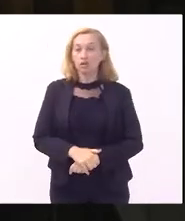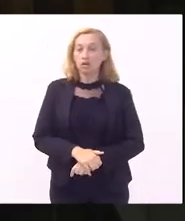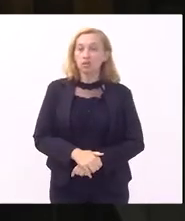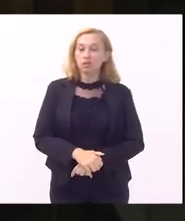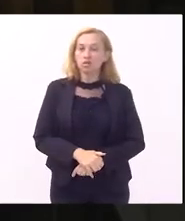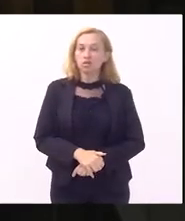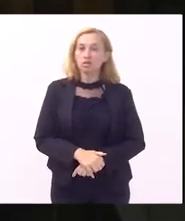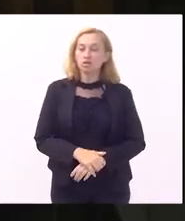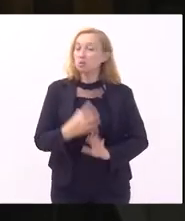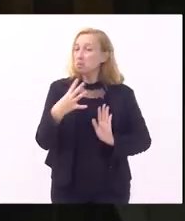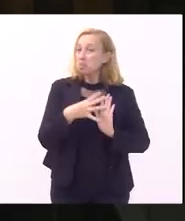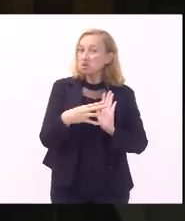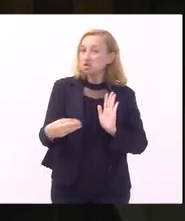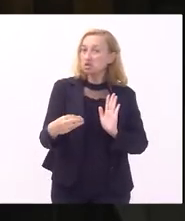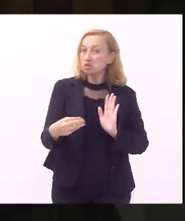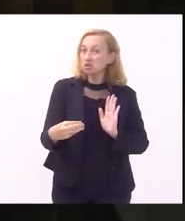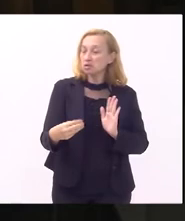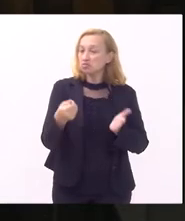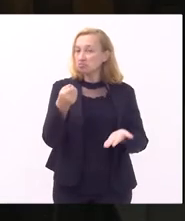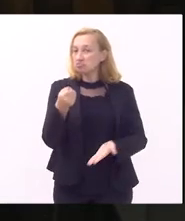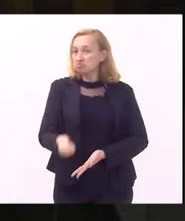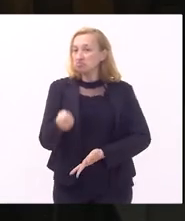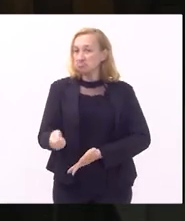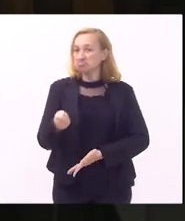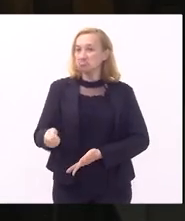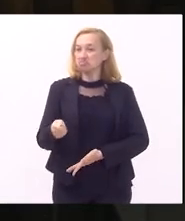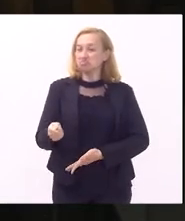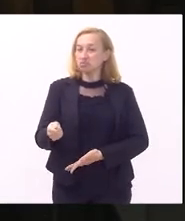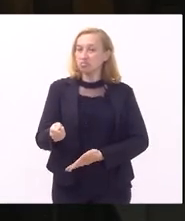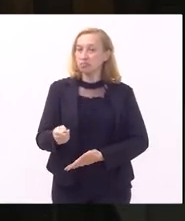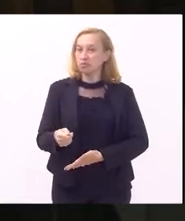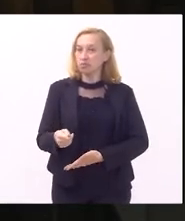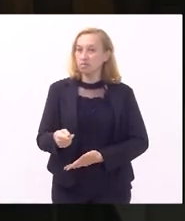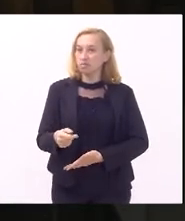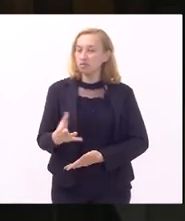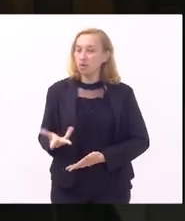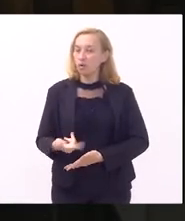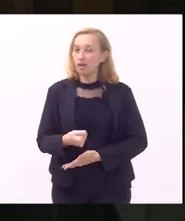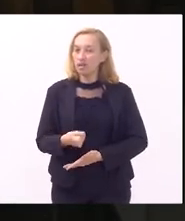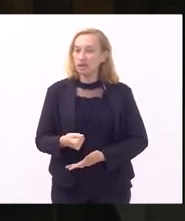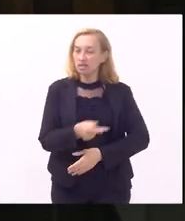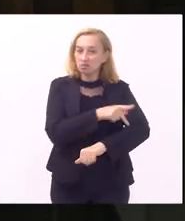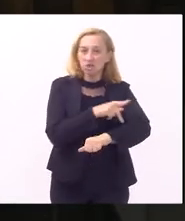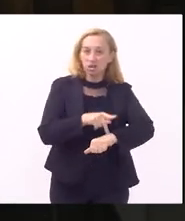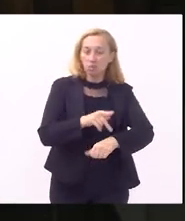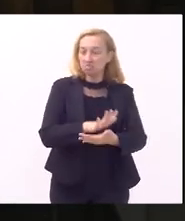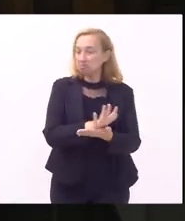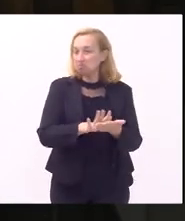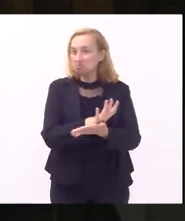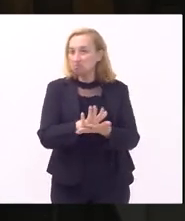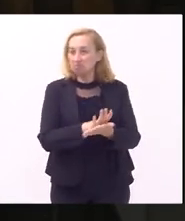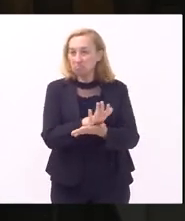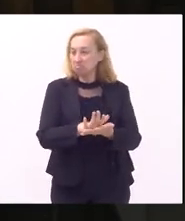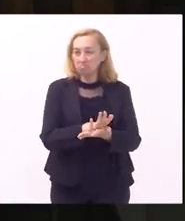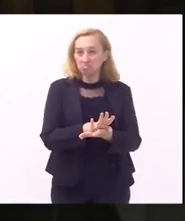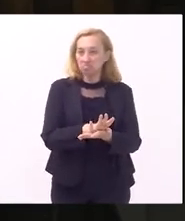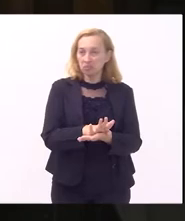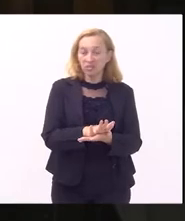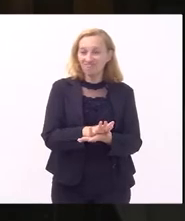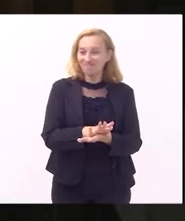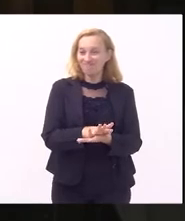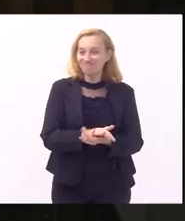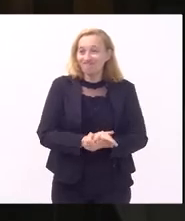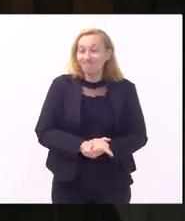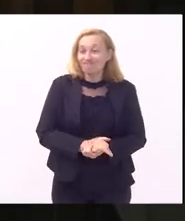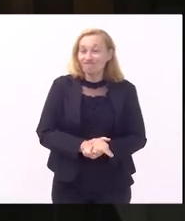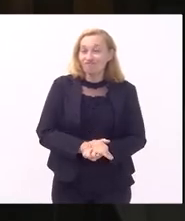um modelo autoritário sem credibilidade pedagógica sem eficiência sem nada